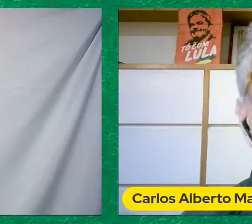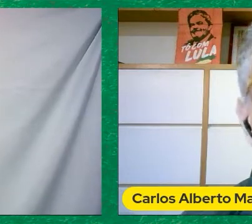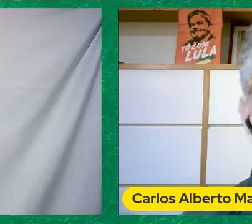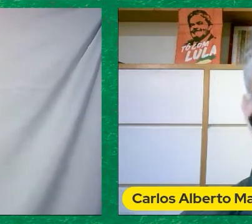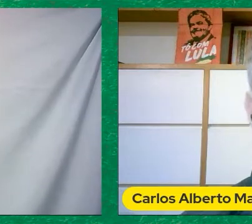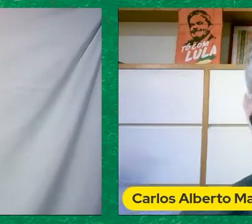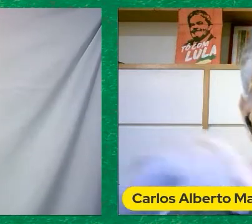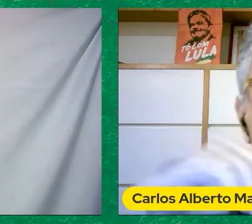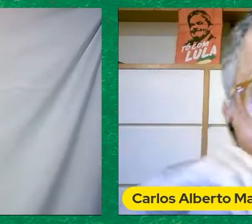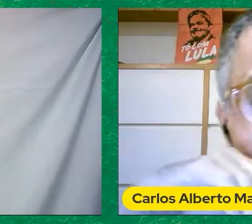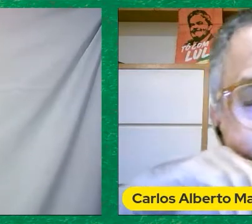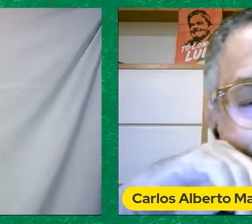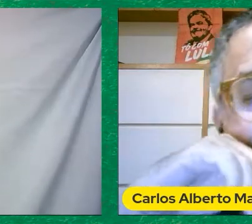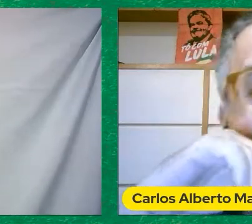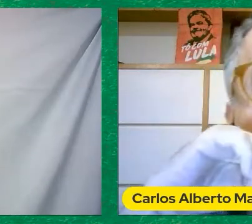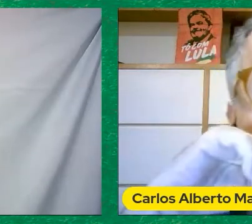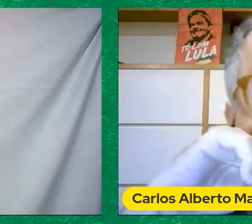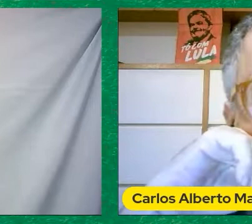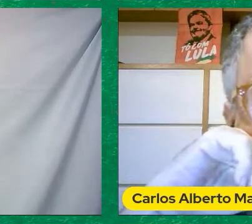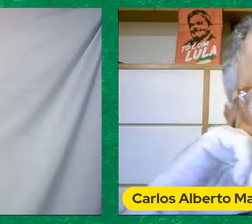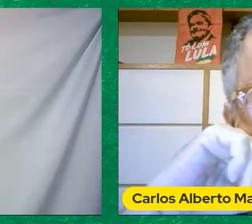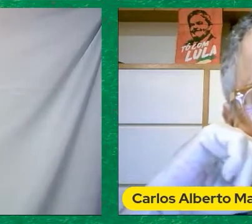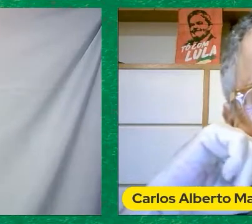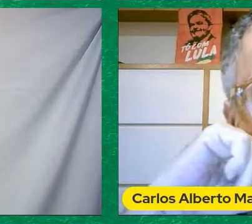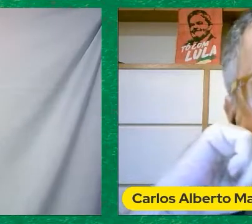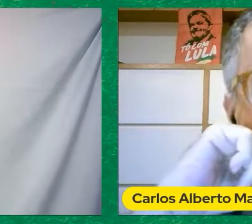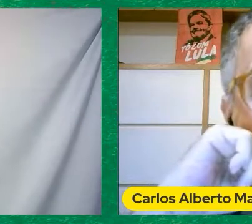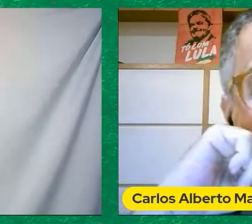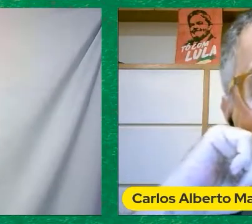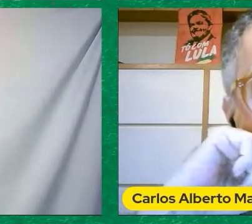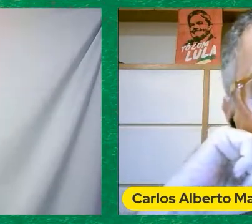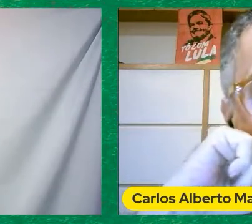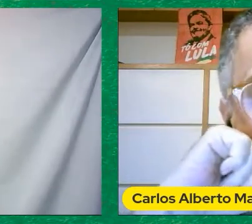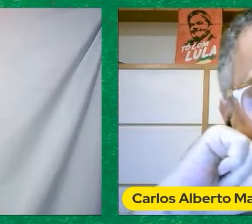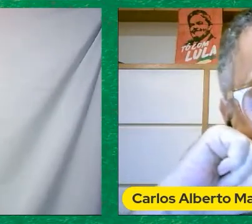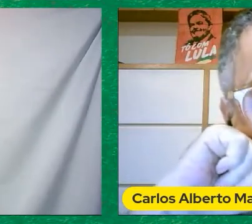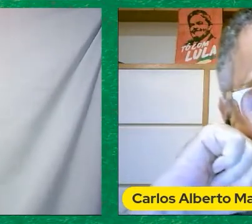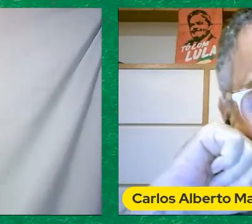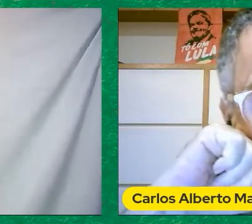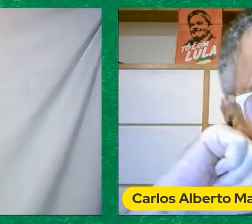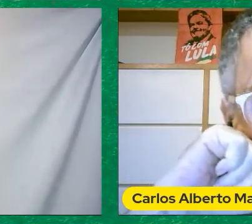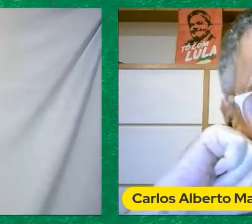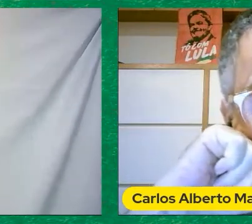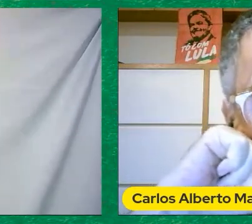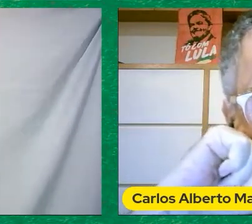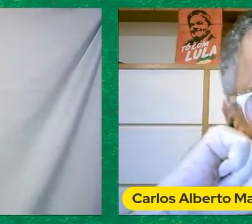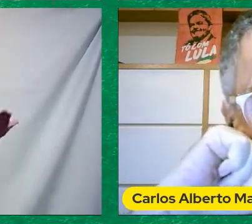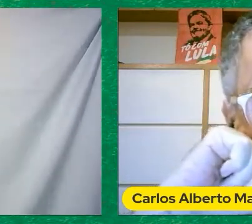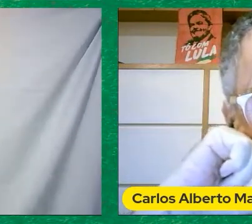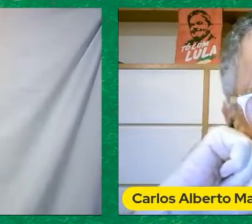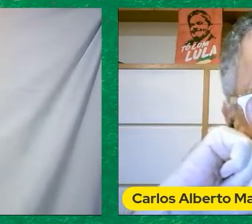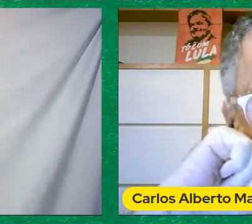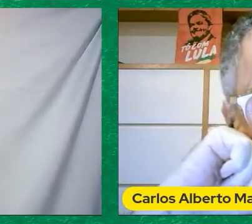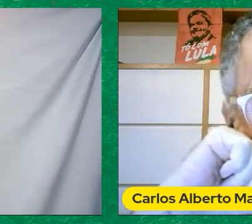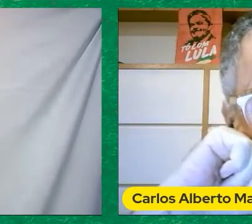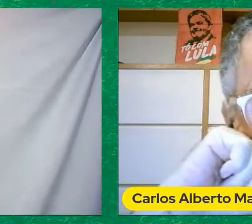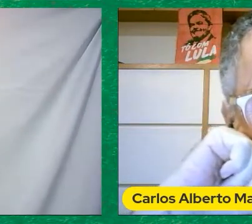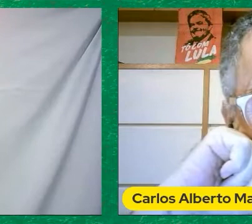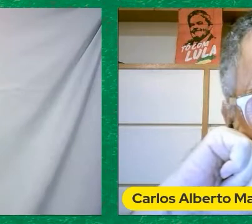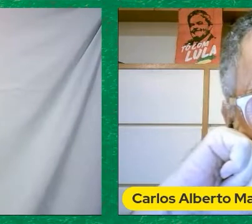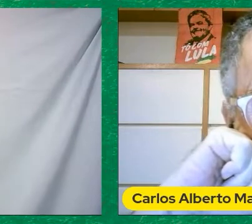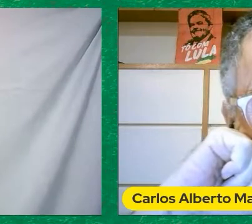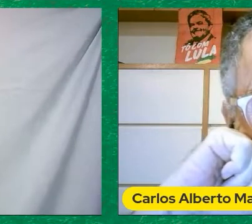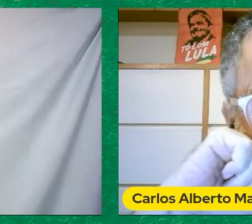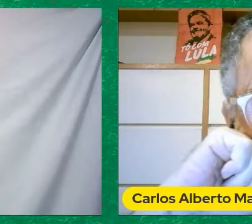E a bola bateu na trave E saiu todo Eu fiquei assim Caramba Acho que foi um dos únicos Filmes de futebol